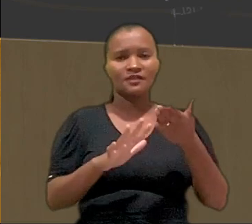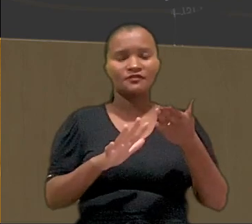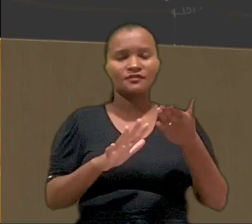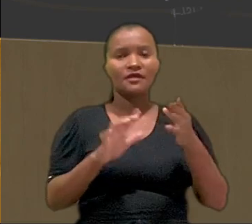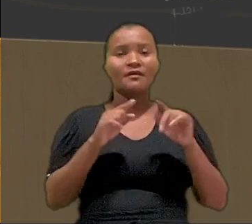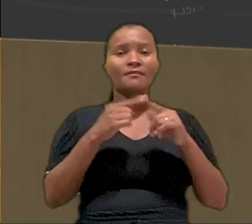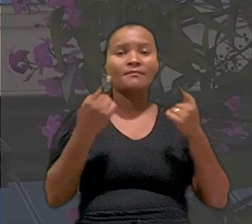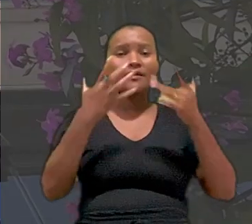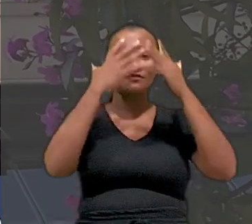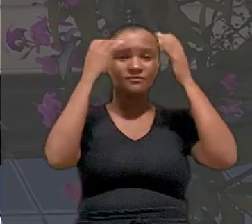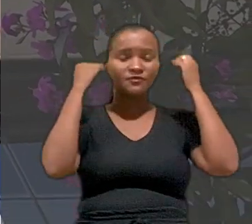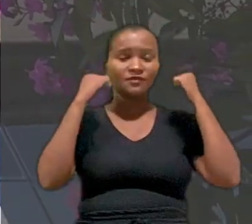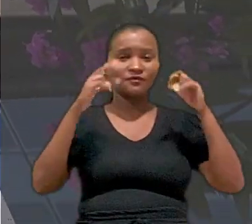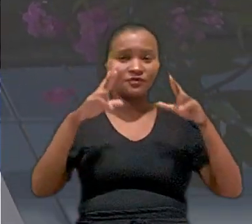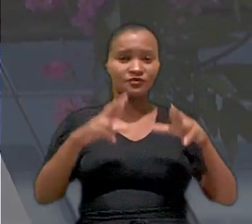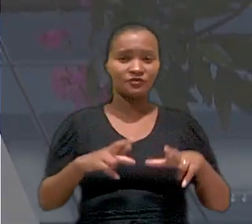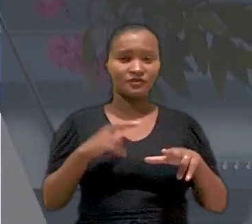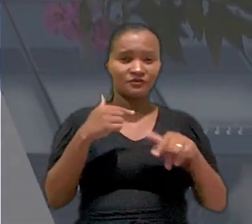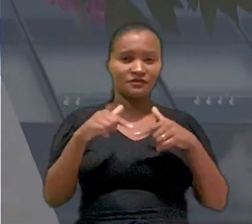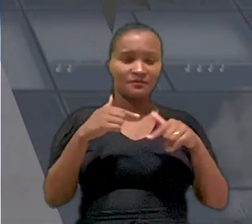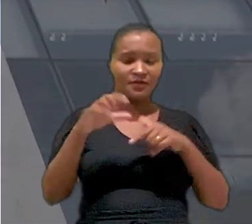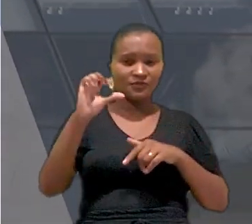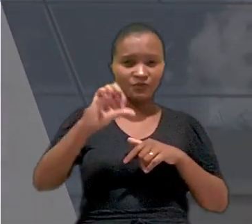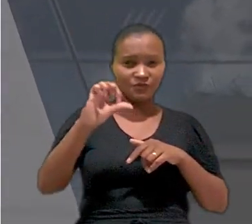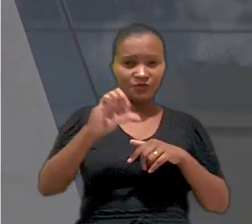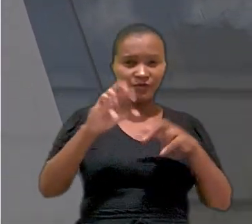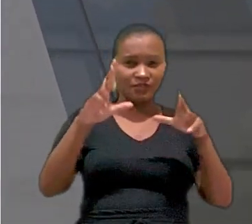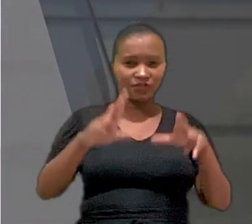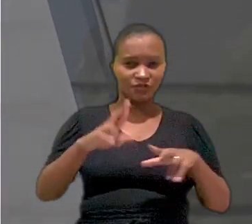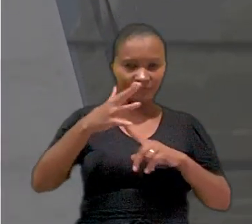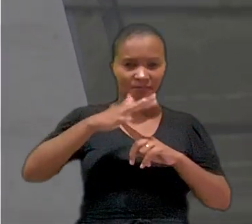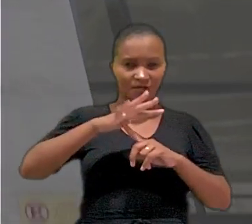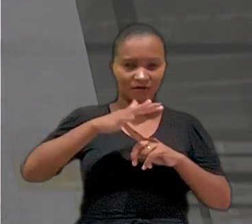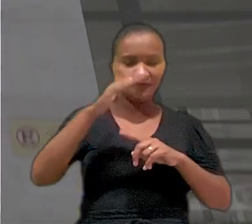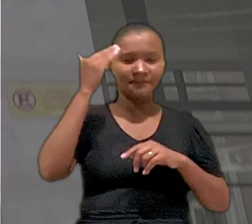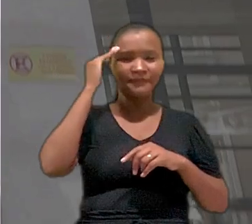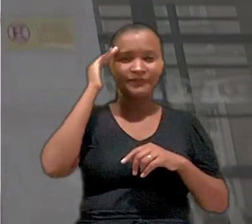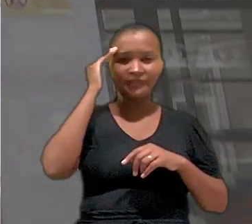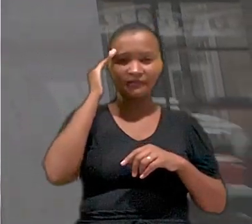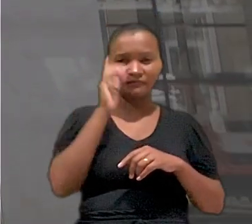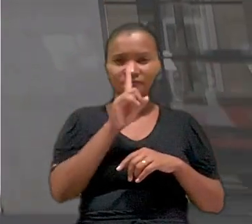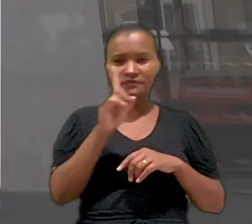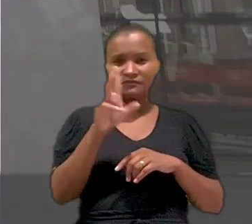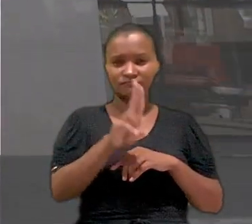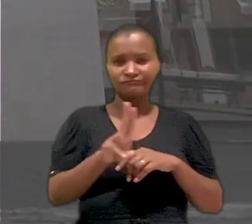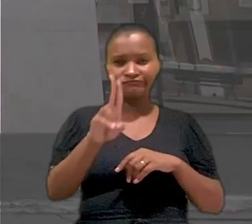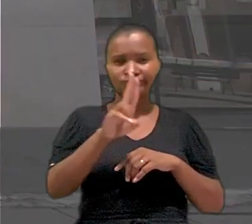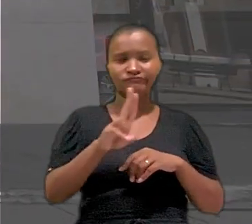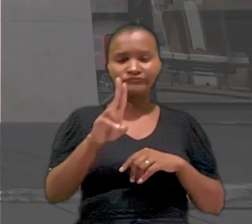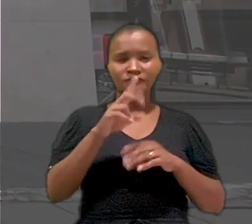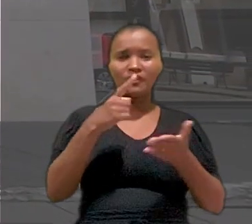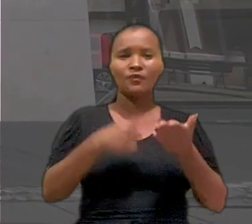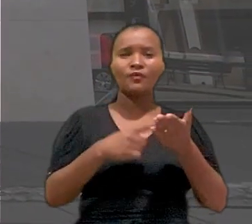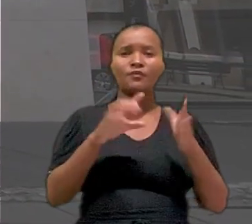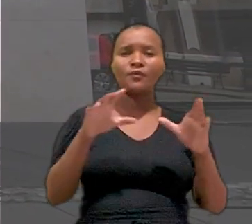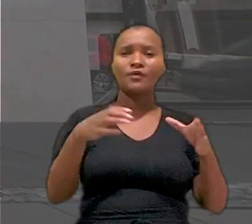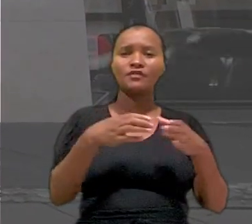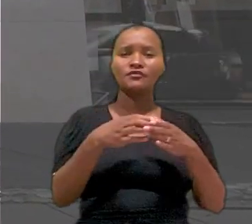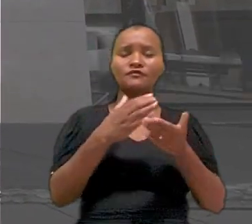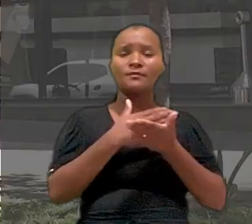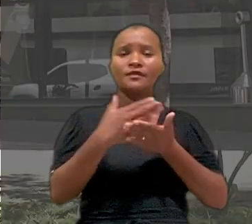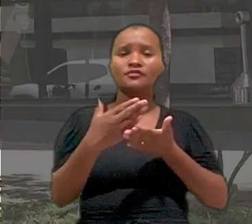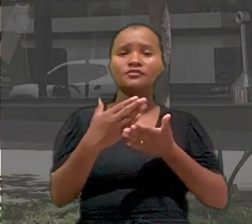mesmas atividades. Mas o Tribunal Regional do Trabalho da 9ª região, no Paraná, entendeu que não são aplicáveis as convenções